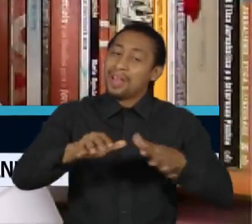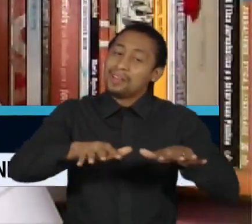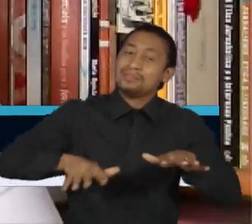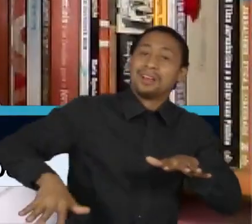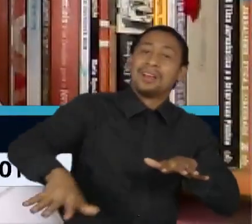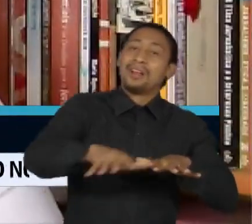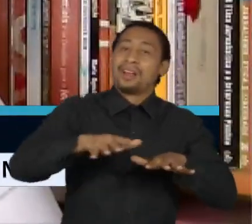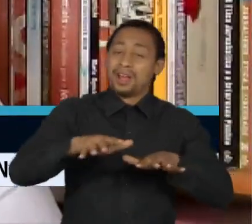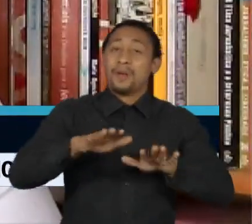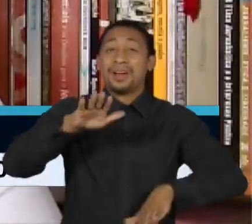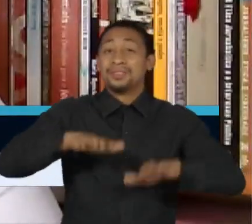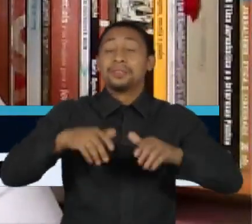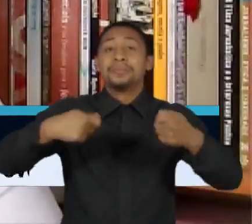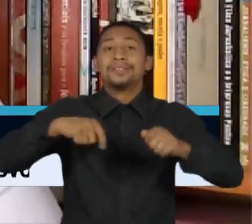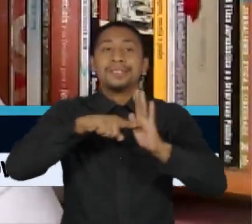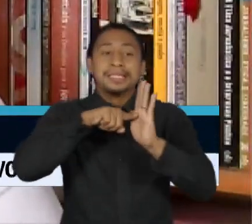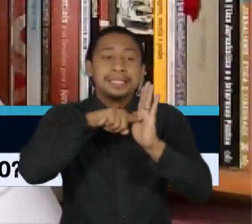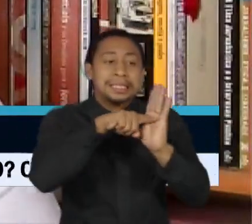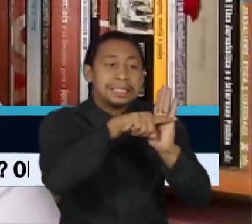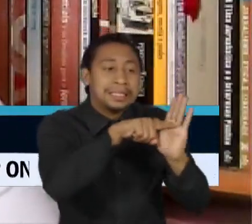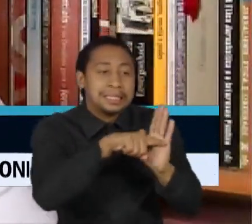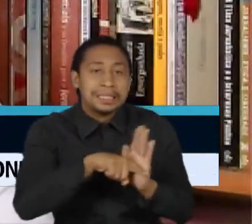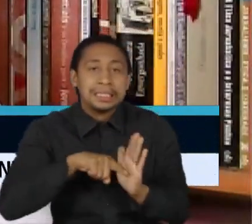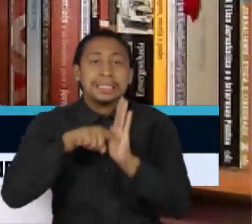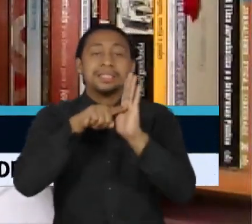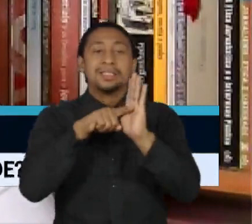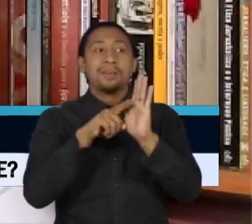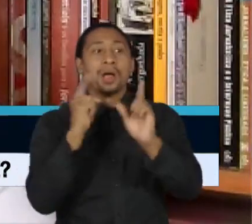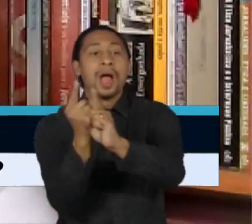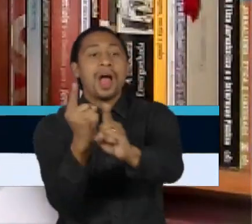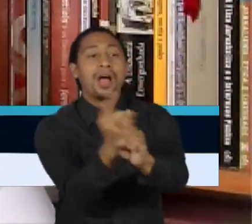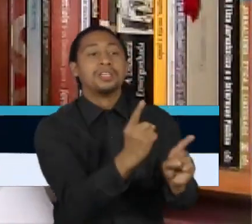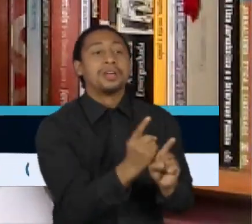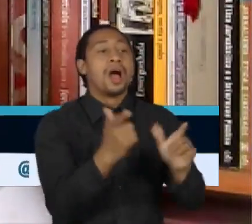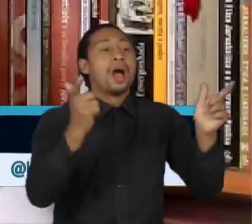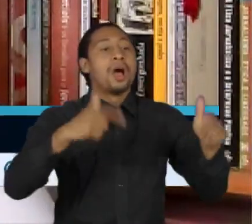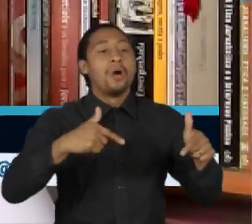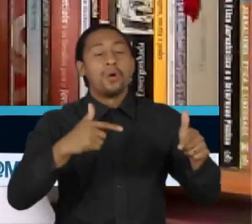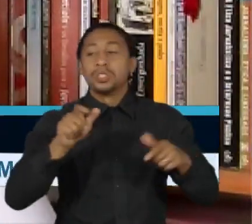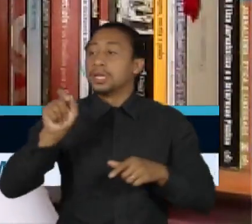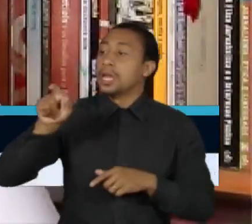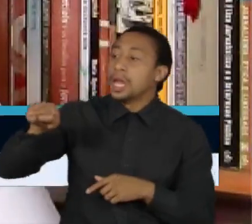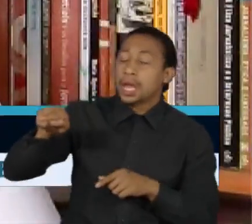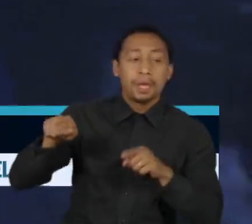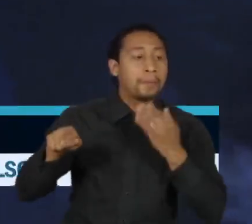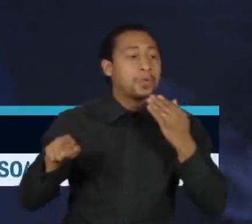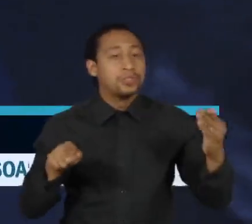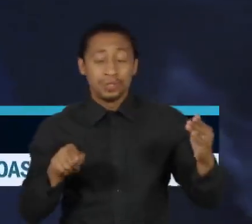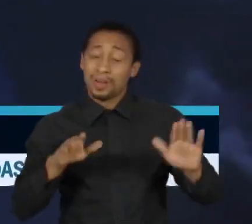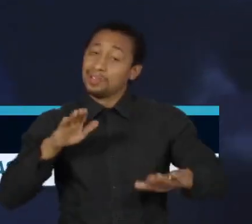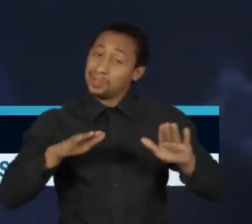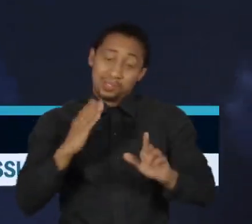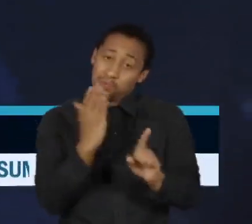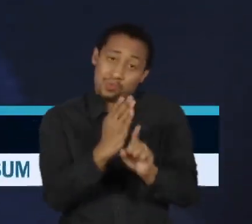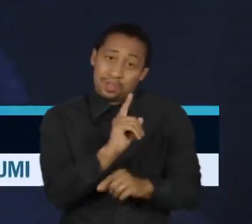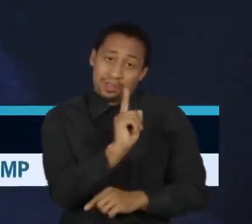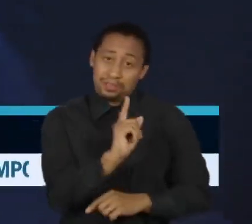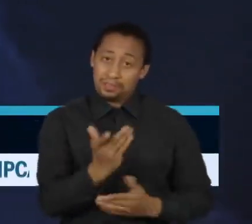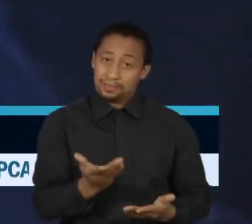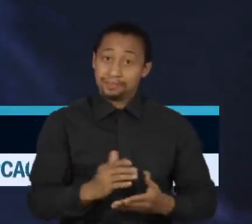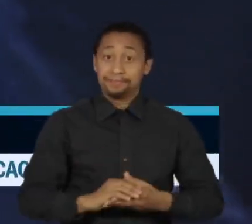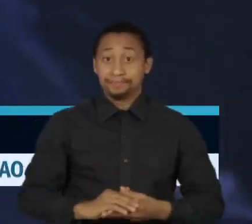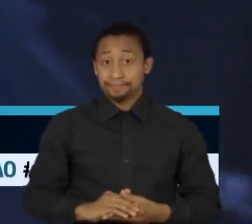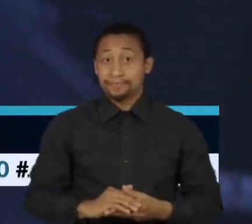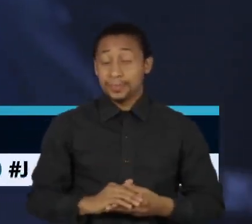investigação maior ou de um tempo maior para a gente conseguir achar essa informação quando consegue. E o Senado